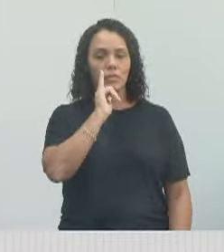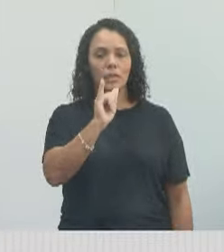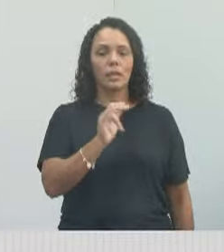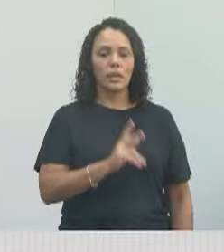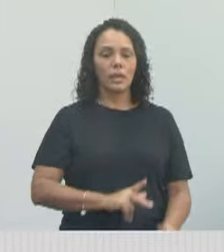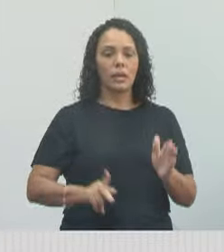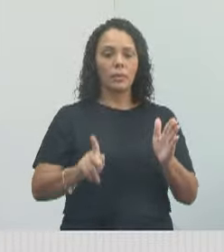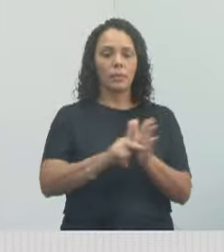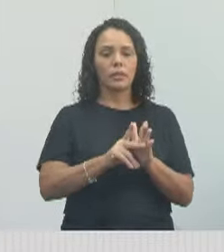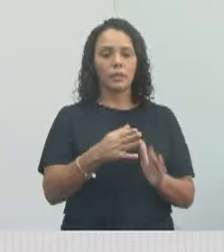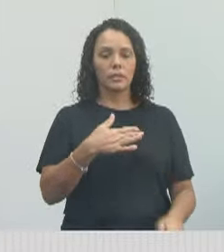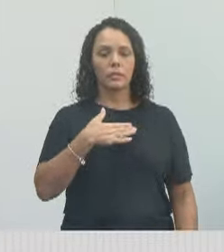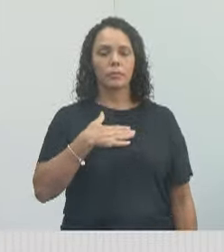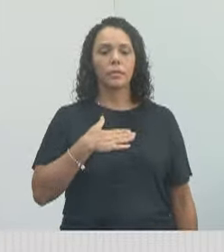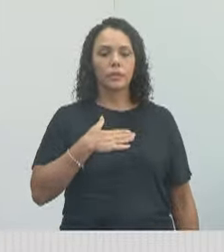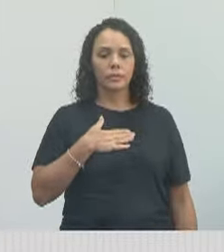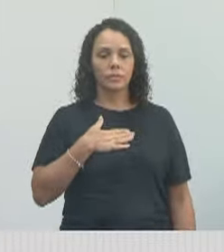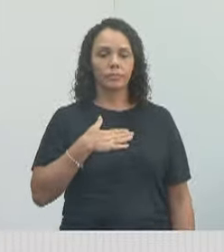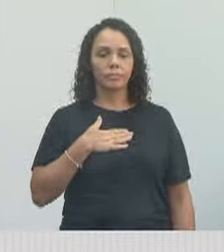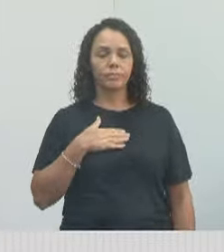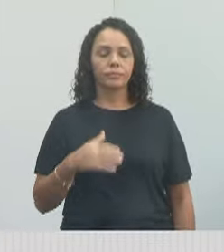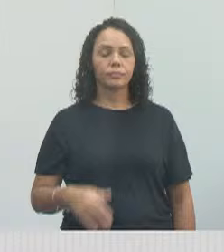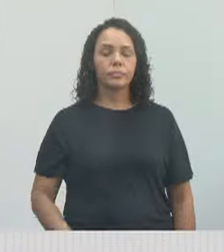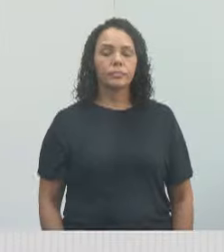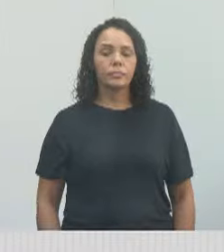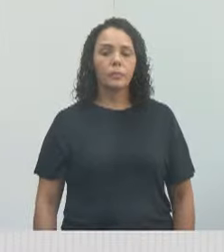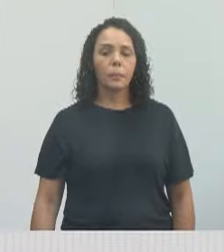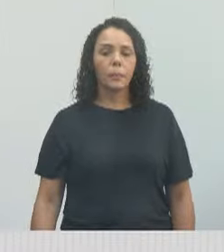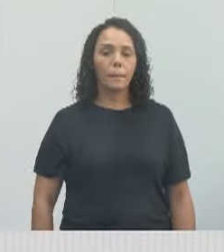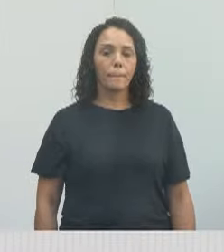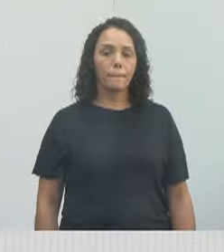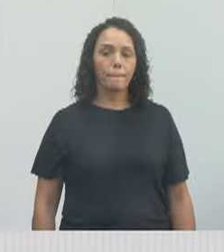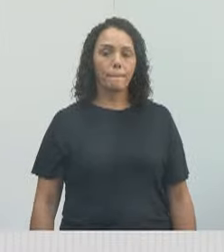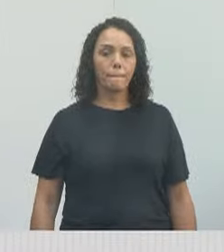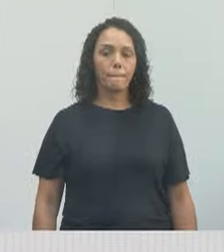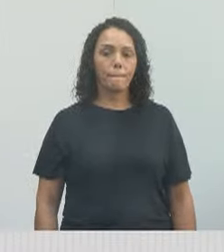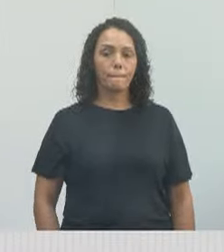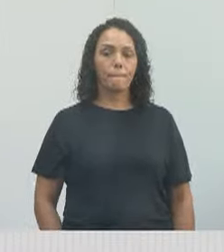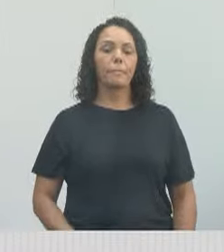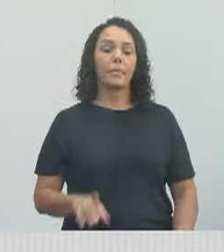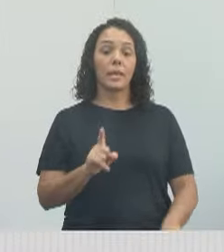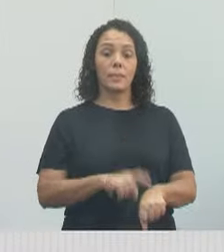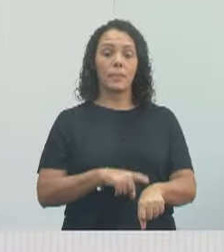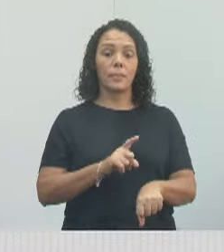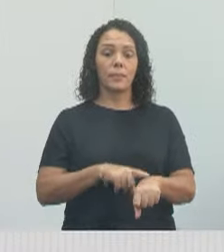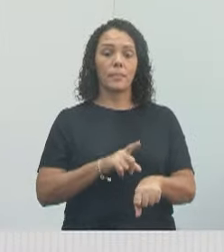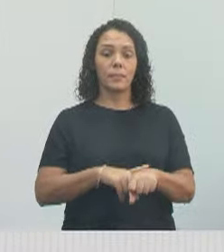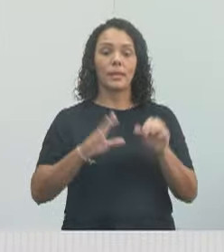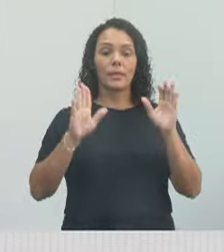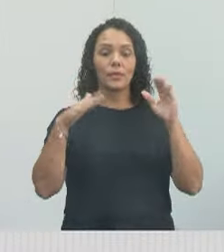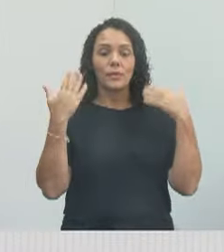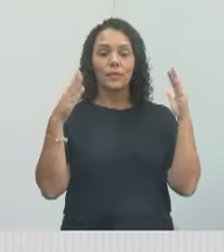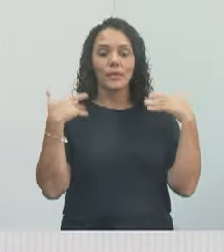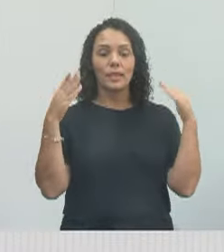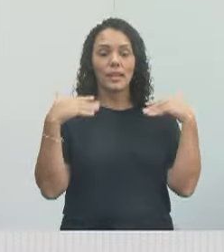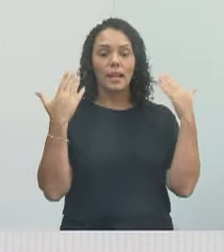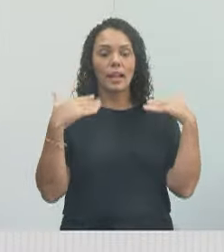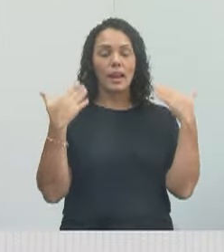agora a casa é minha, foi um momento muito alegre, muito,